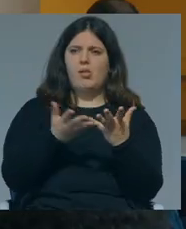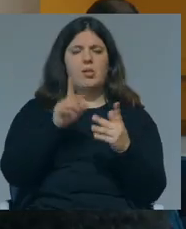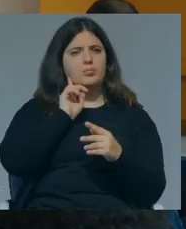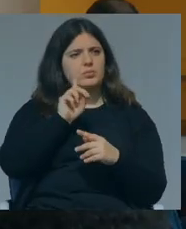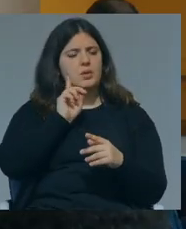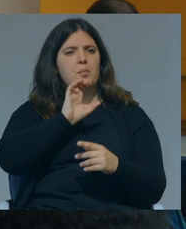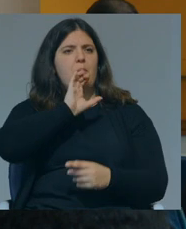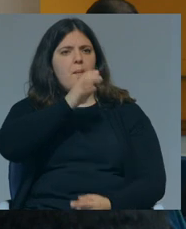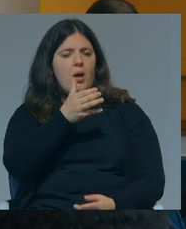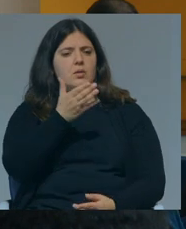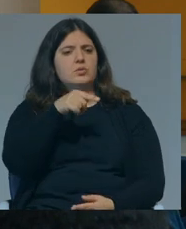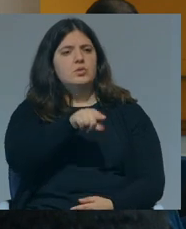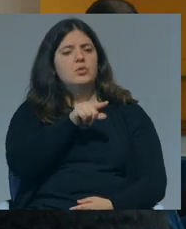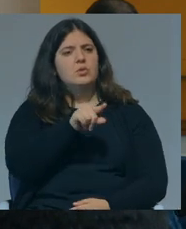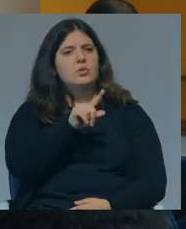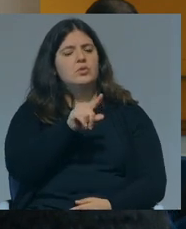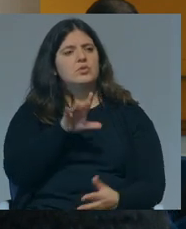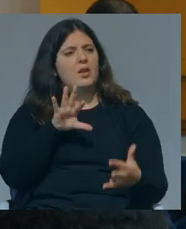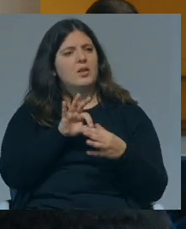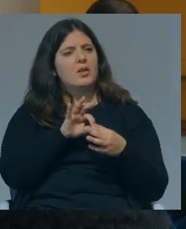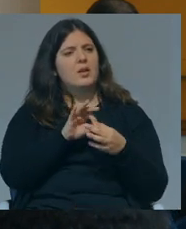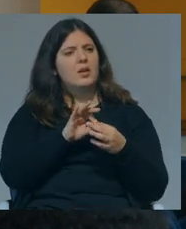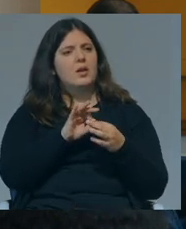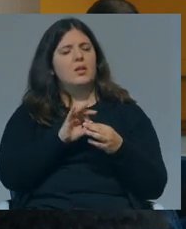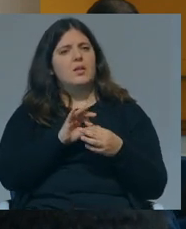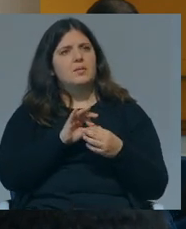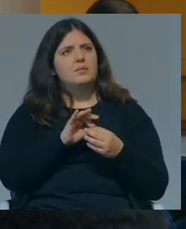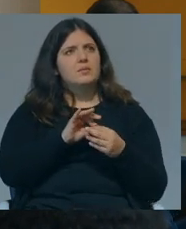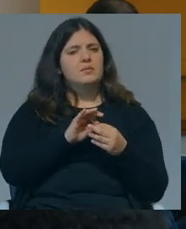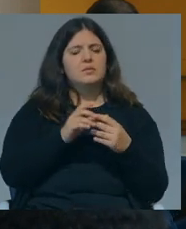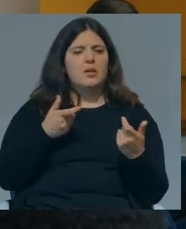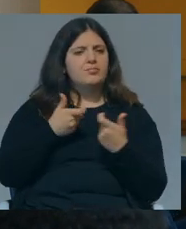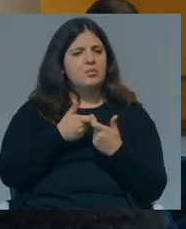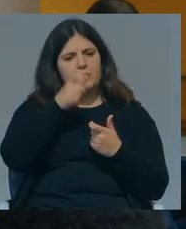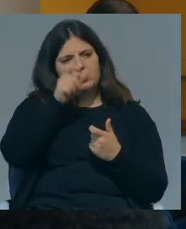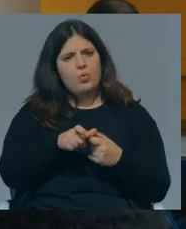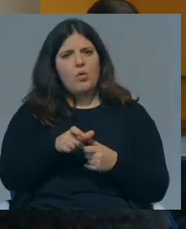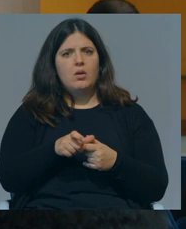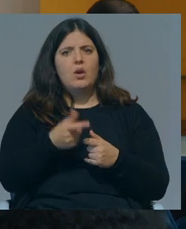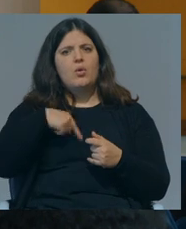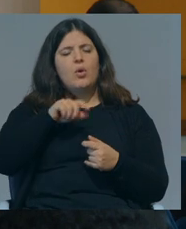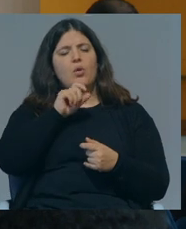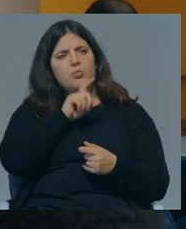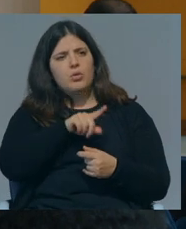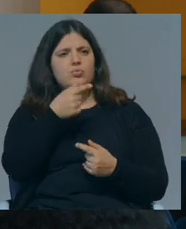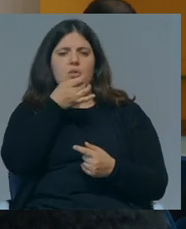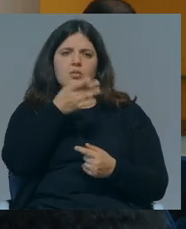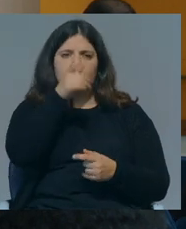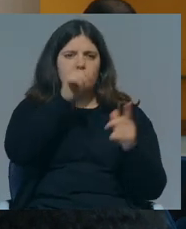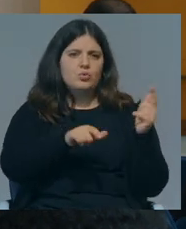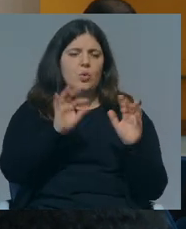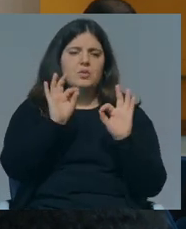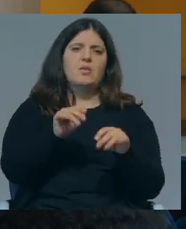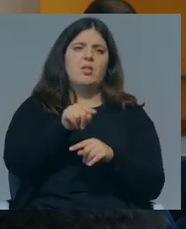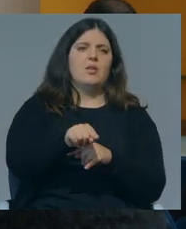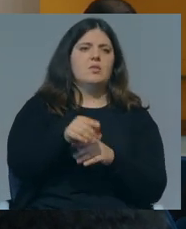da importância para o país, mas essa importância para o país vem sobre... quer dizer, vem agregada, fica vinculada ao indivíduo e, portanto, nós podemos deixar os indivíduos tratar disso que